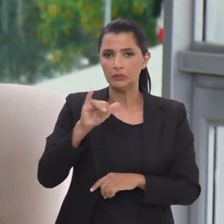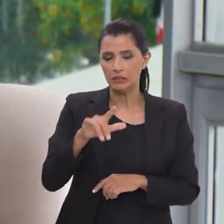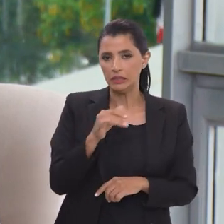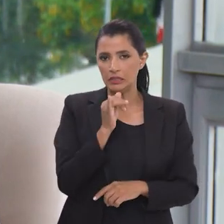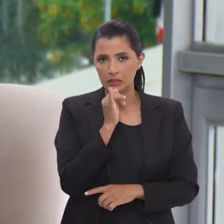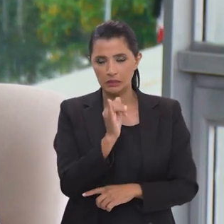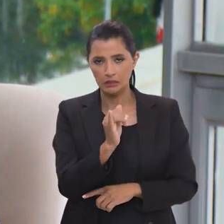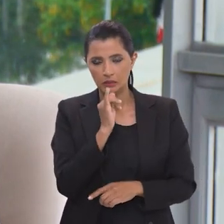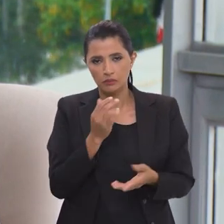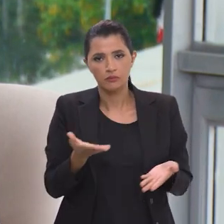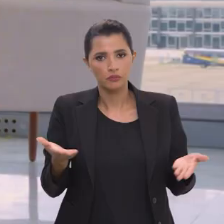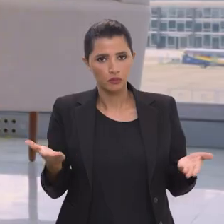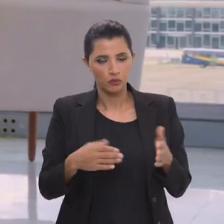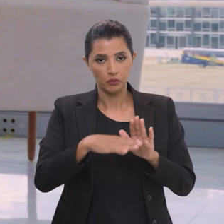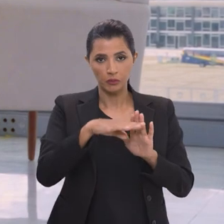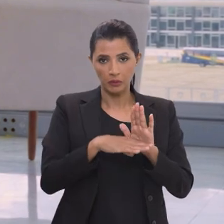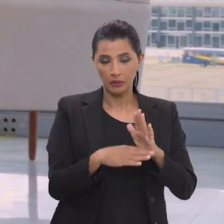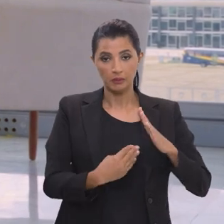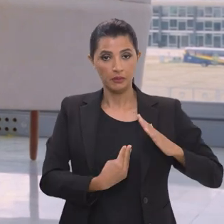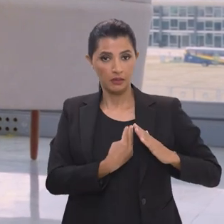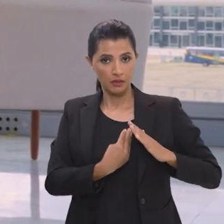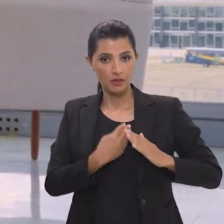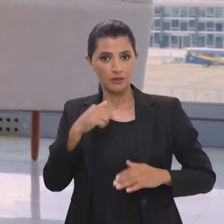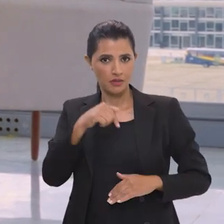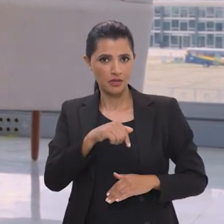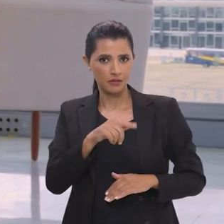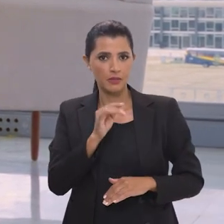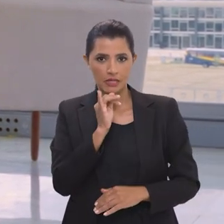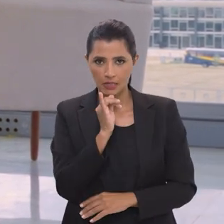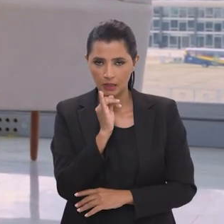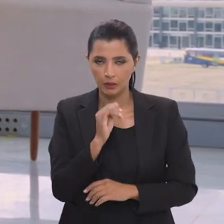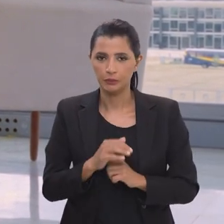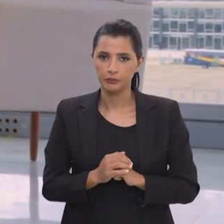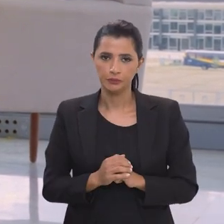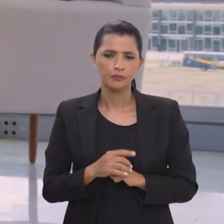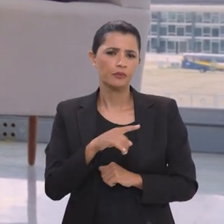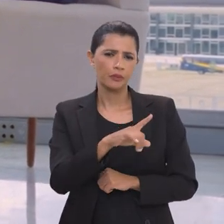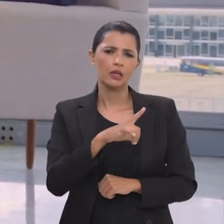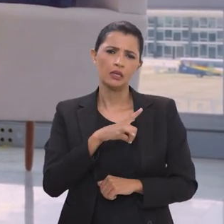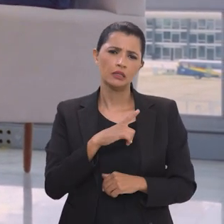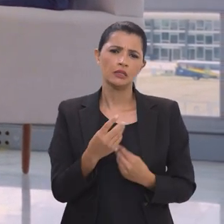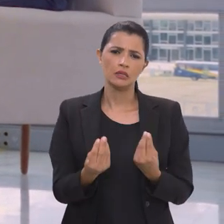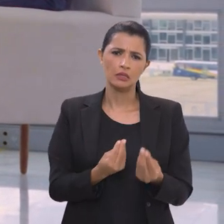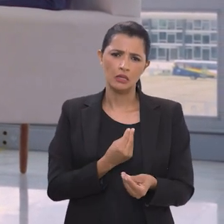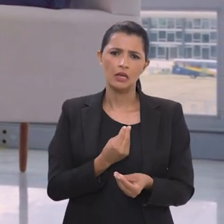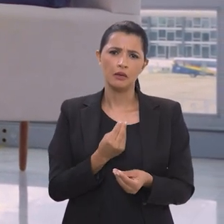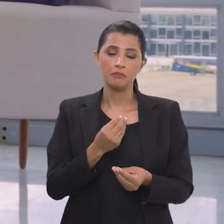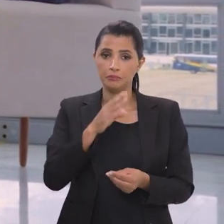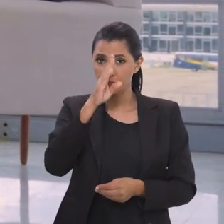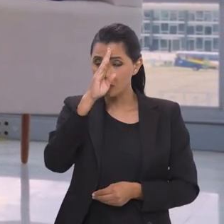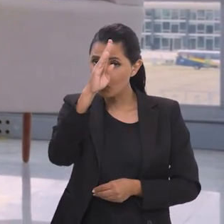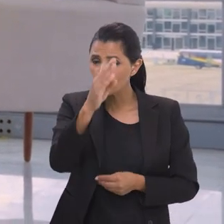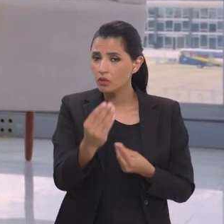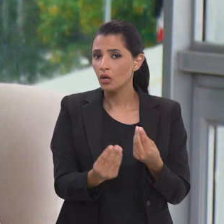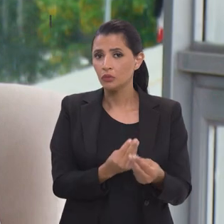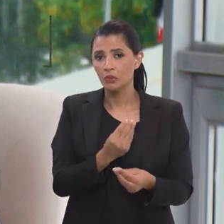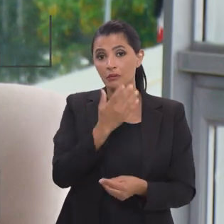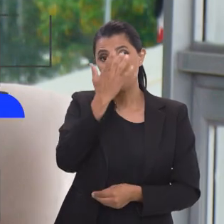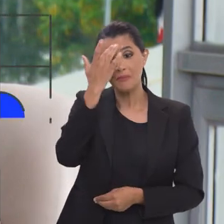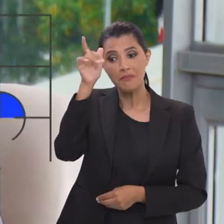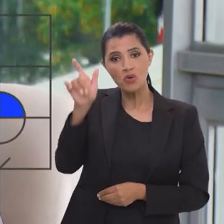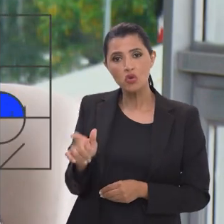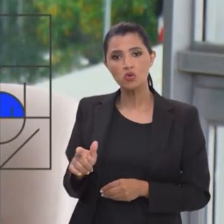Se nós pegarmos, por exemplo, hoje, o programa Minha Casa Minha Vida, ele é um programa que tem como faixa prioritária